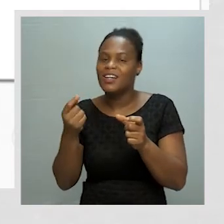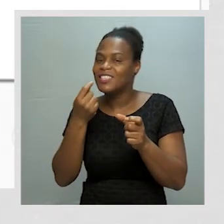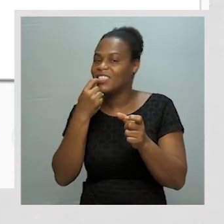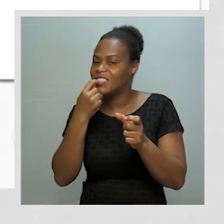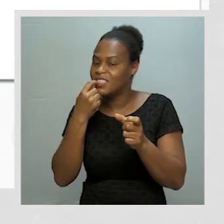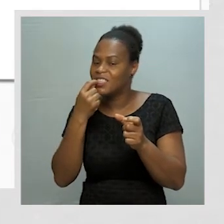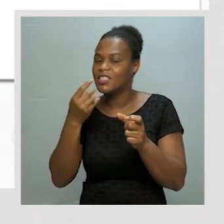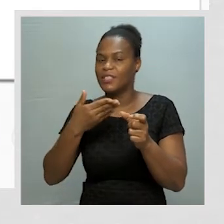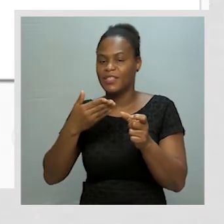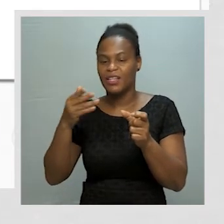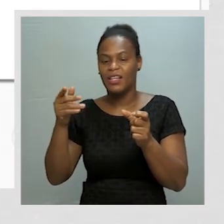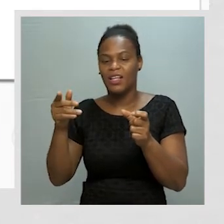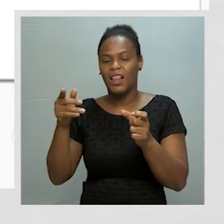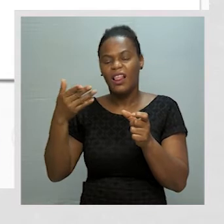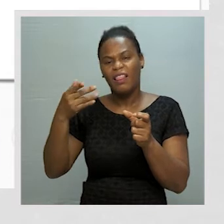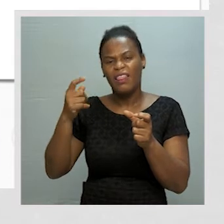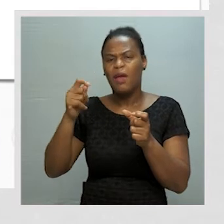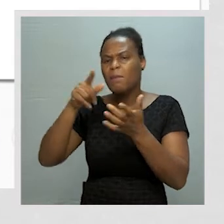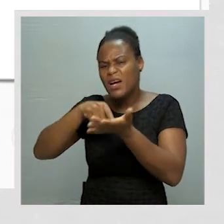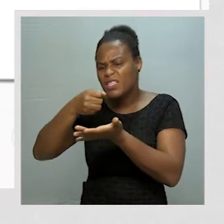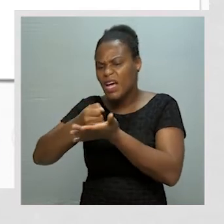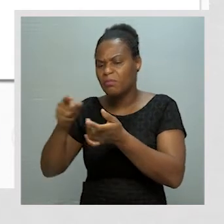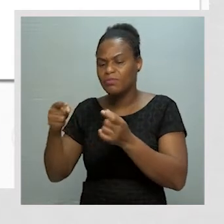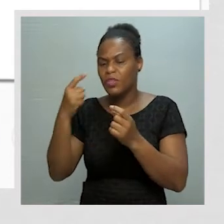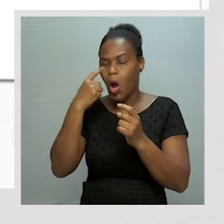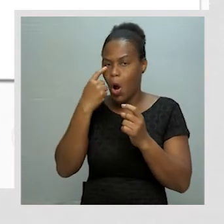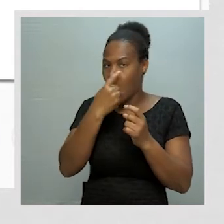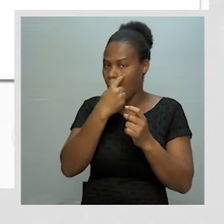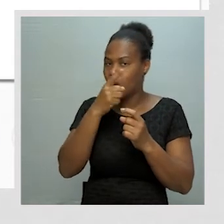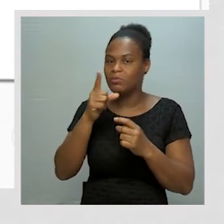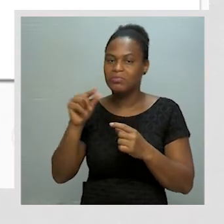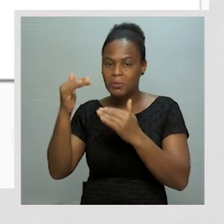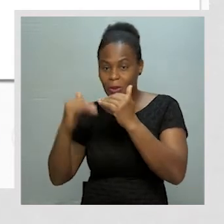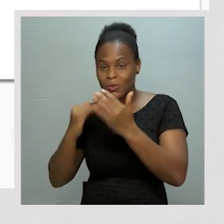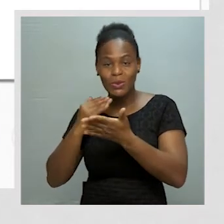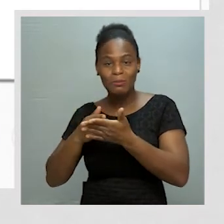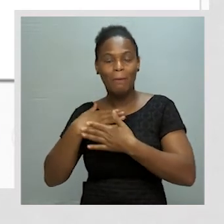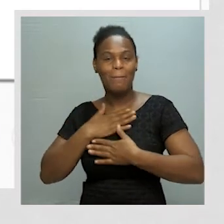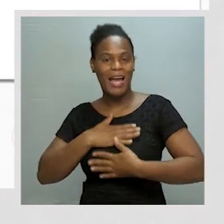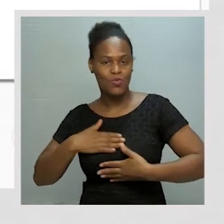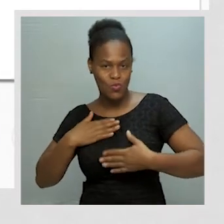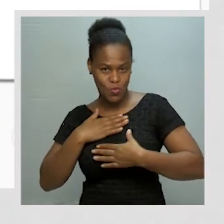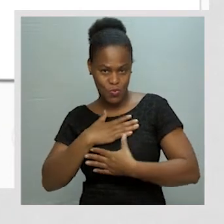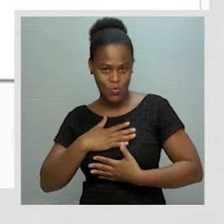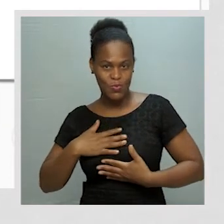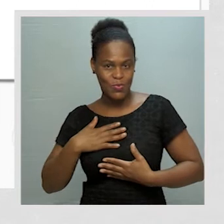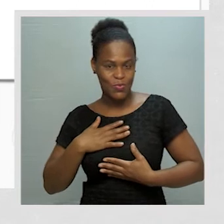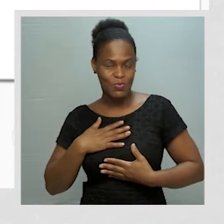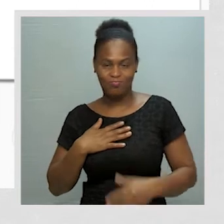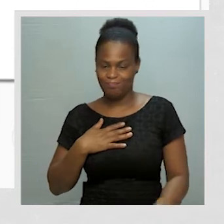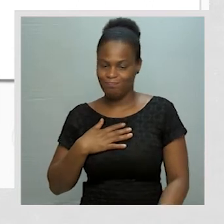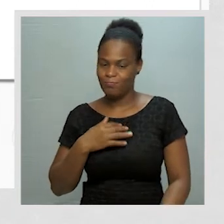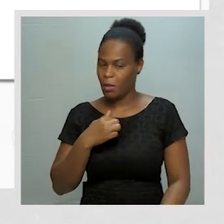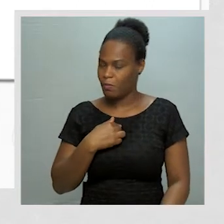Exato. Dentes, definitivos, óleos e banho. Não